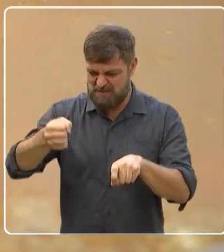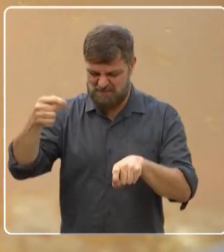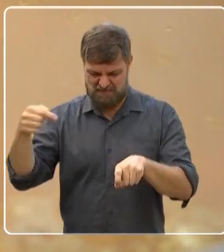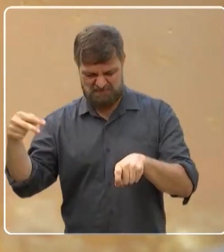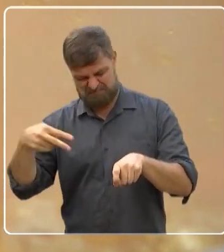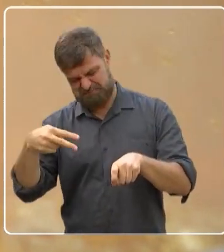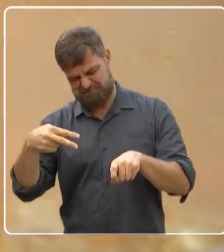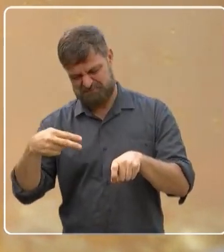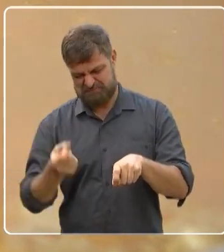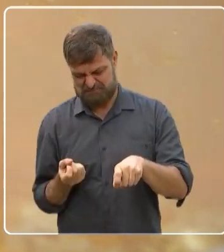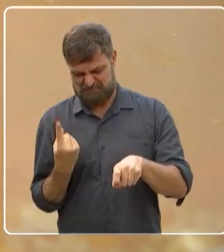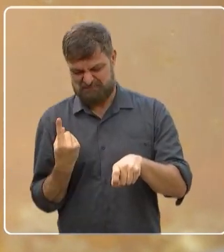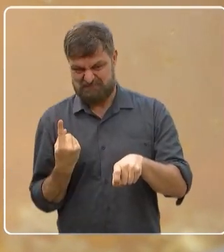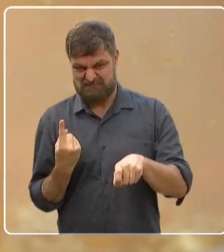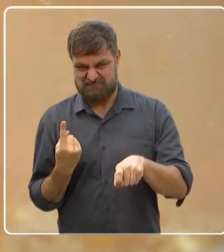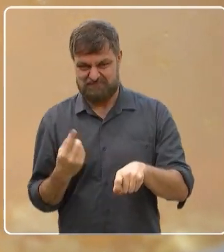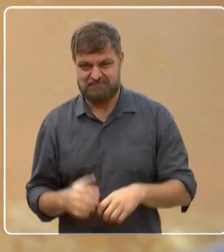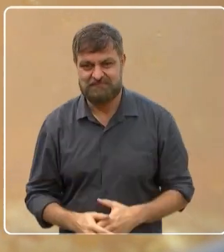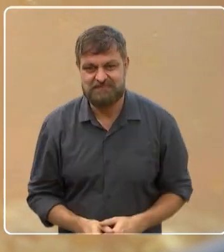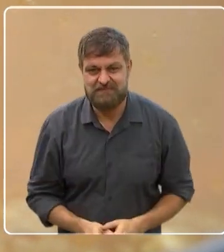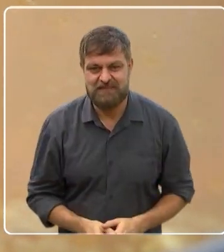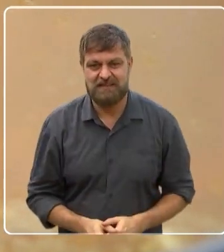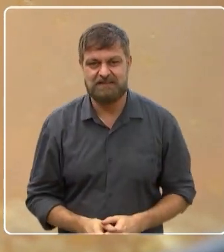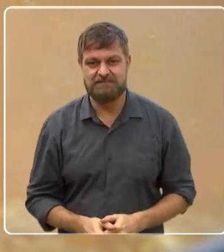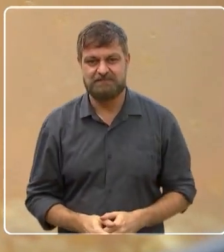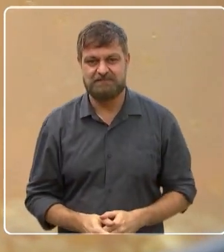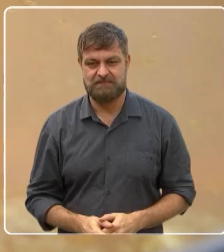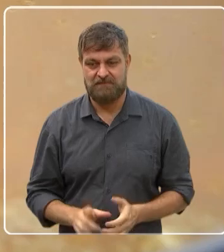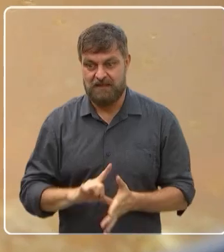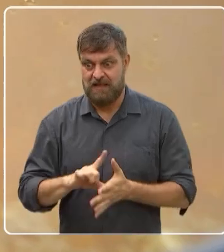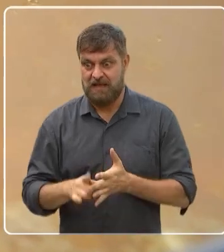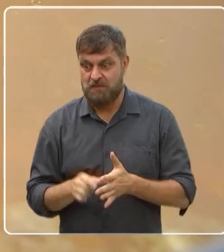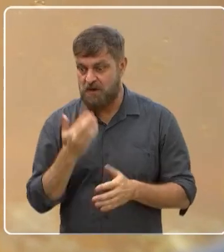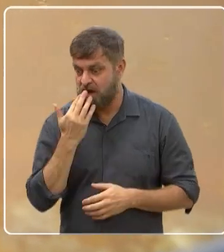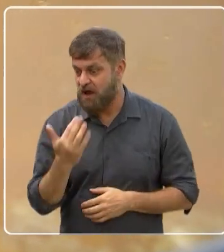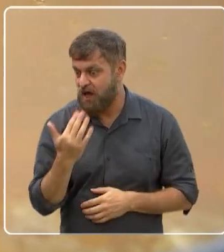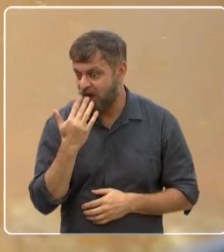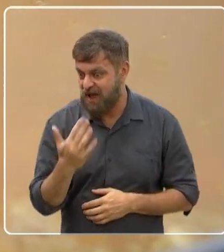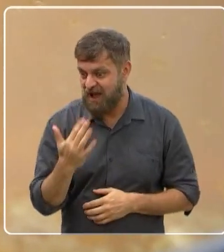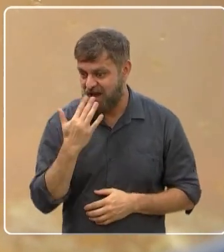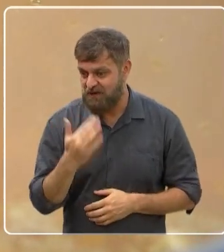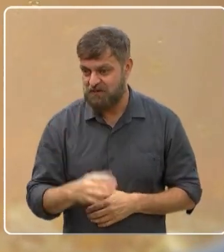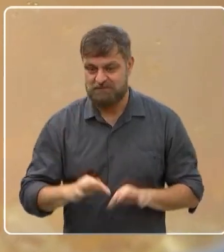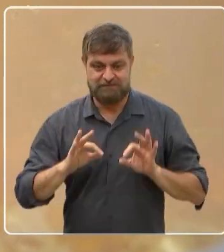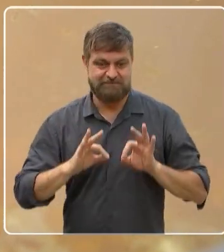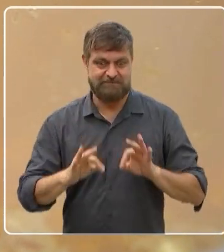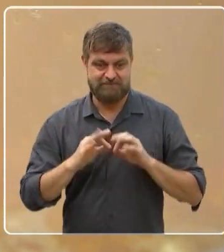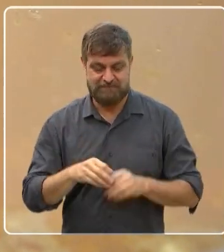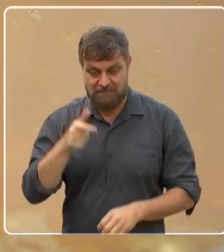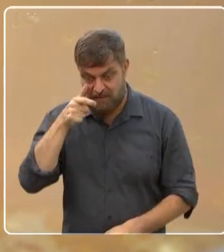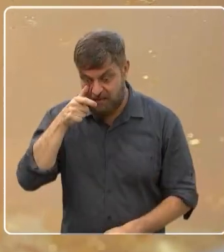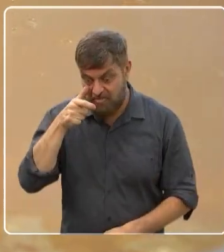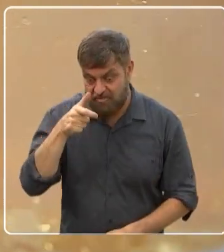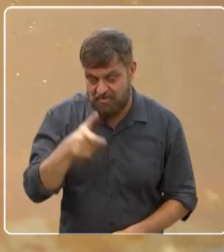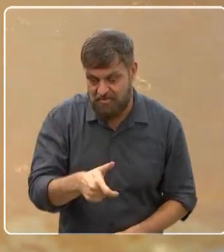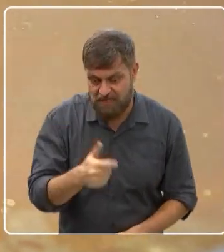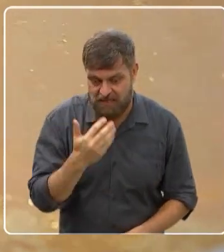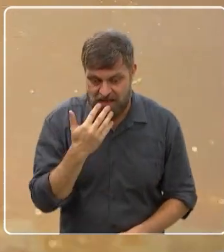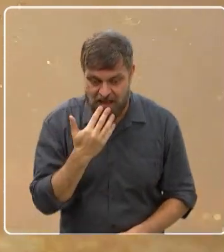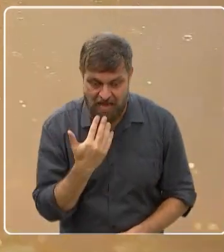acaba ficando meio com receio de pegar. Mas como ele fica colorido, aí fica no ponto.